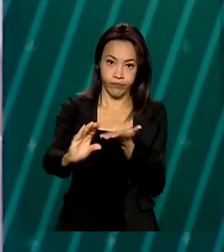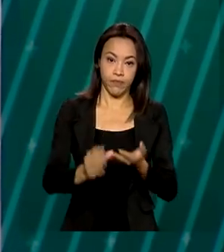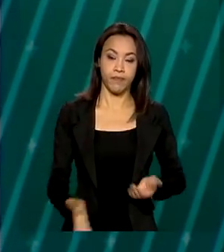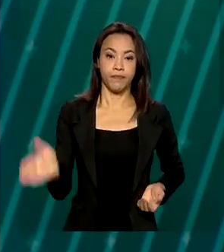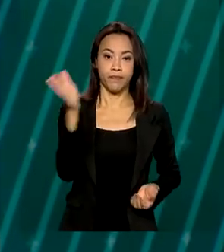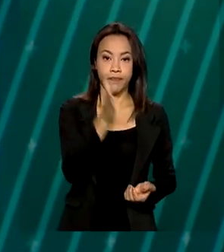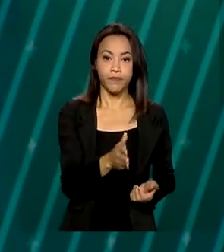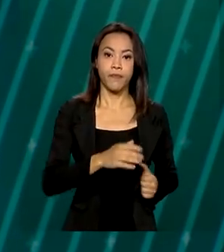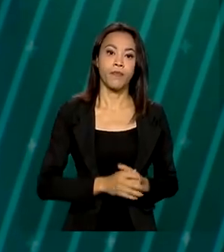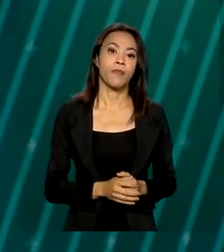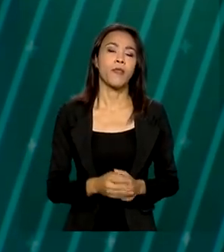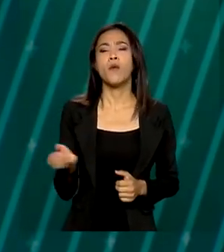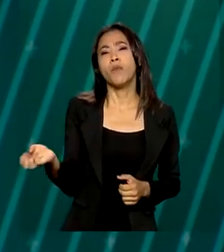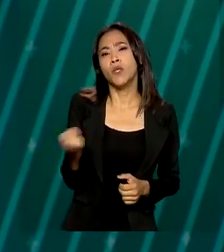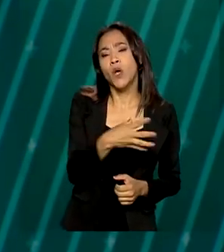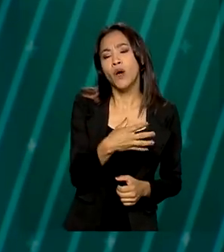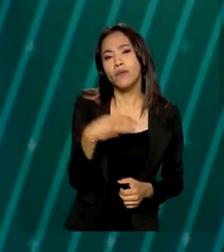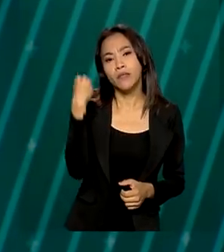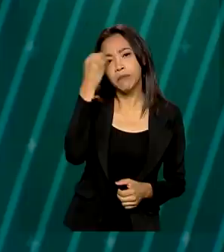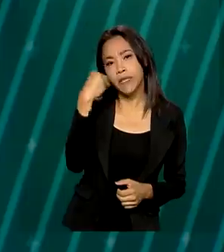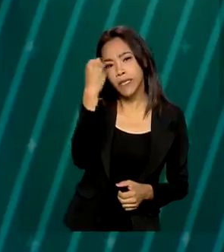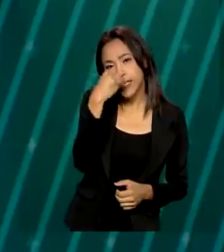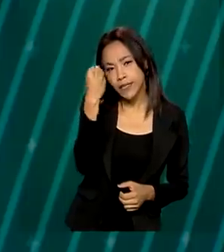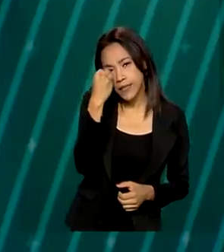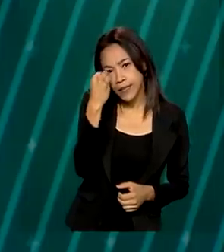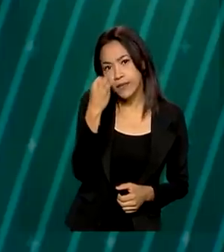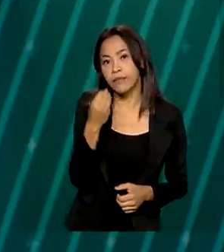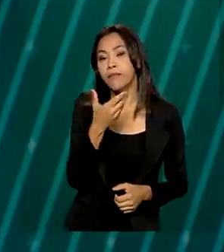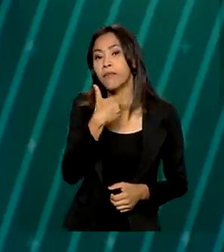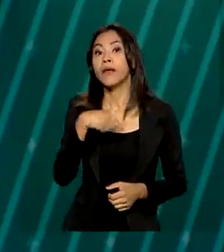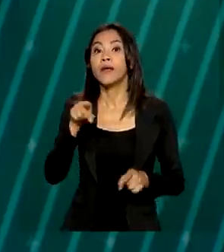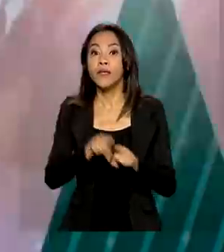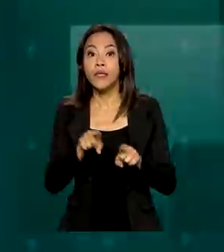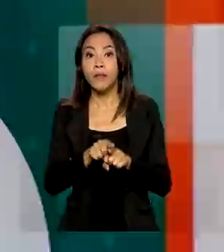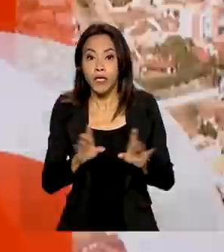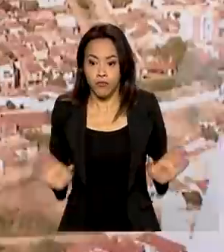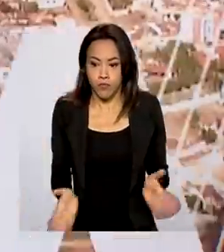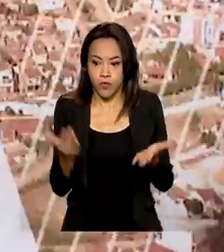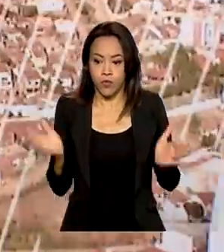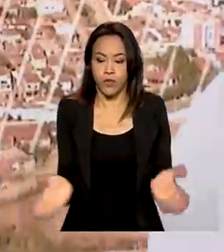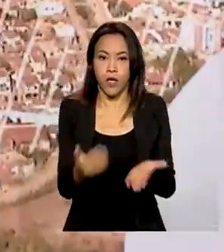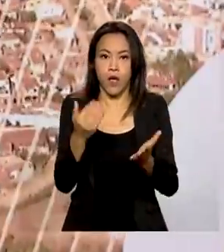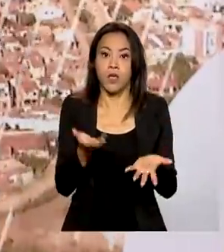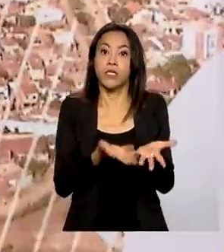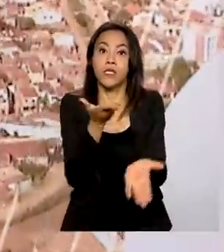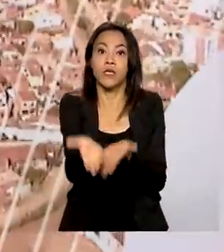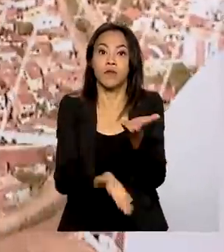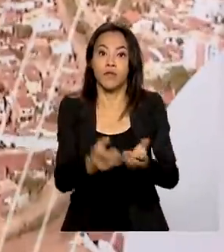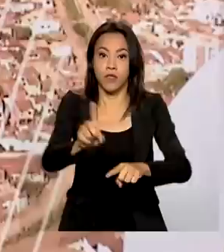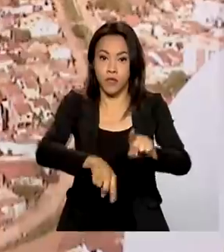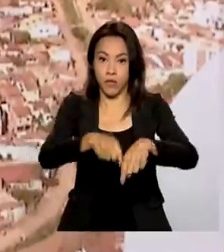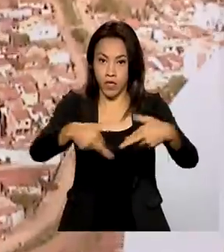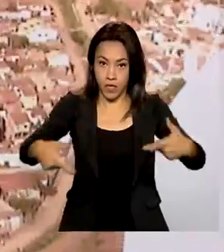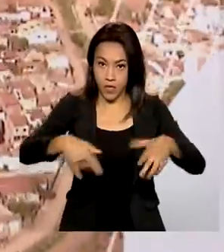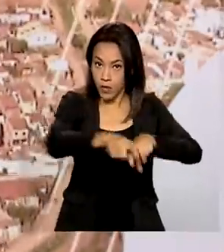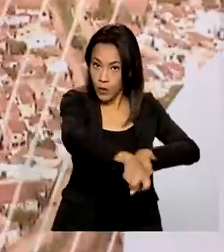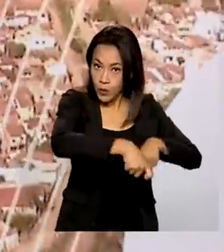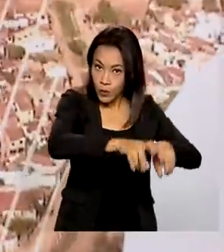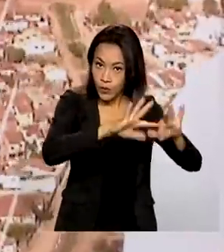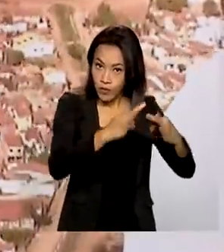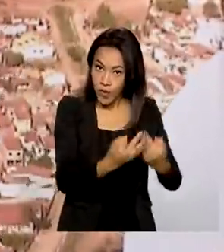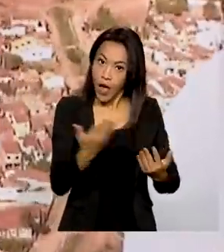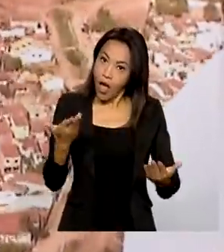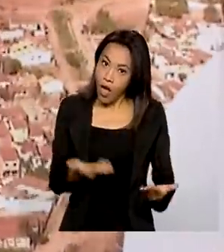Proporcionar uma nova experiência ao visitante e, ao mesmo tempo, impulsionar produtos e serviços da agricultura familiar. Esse é o